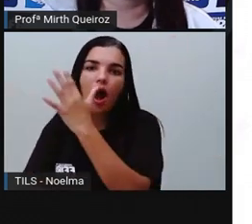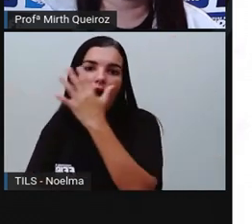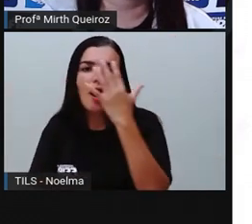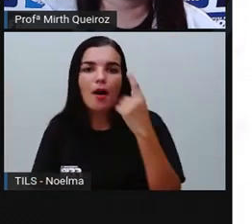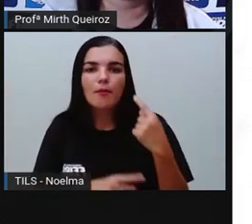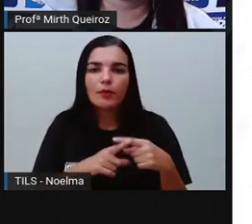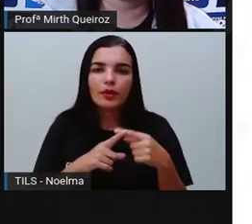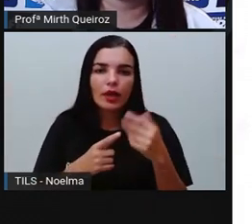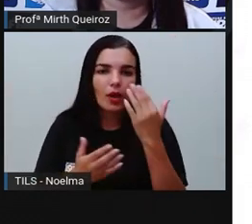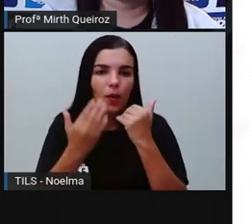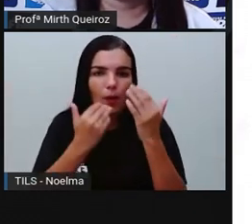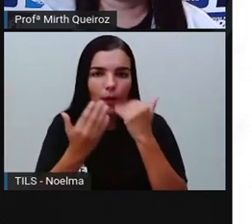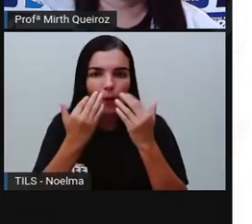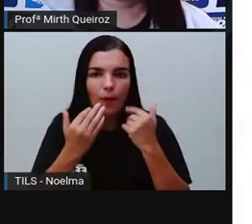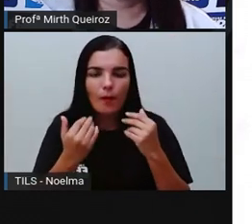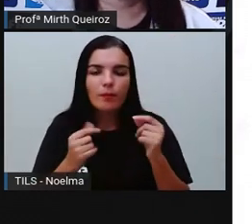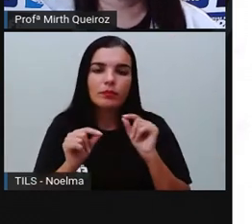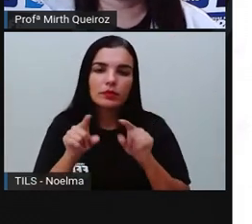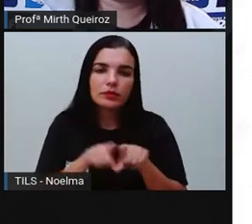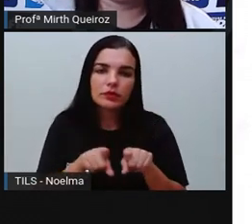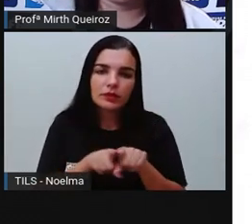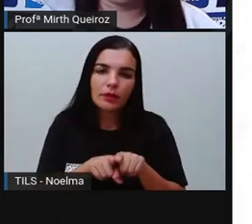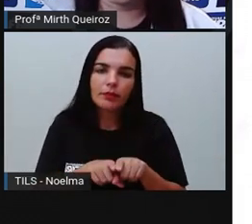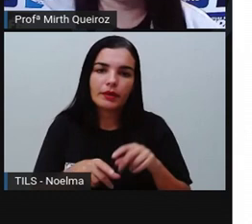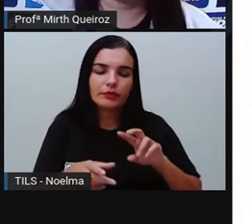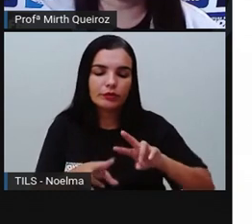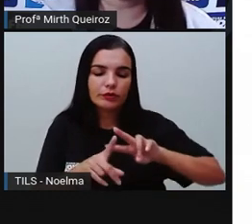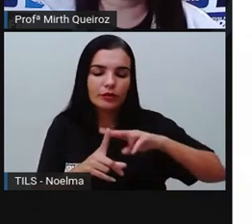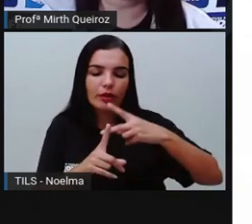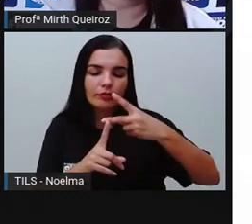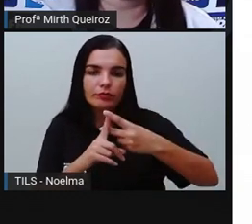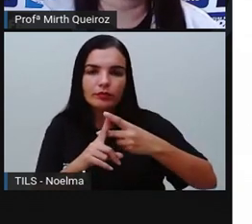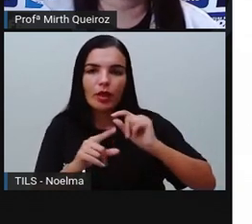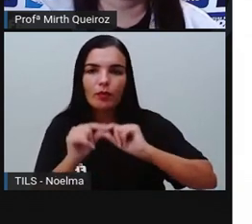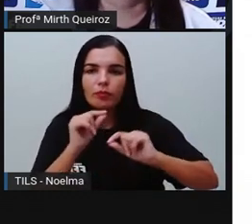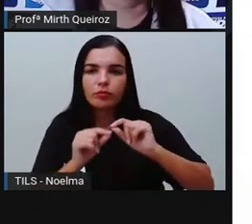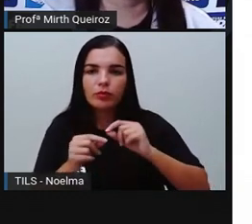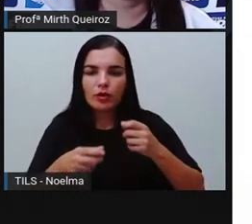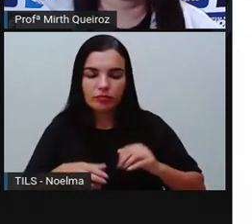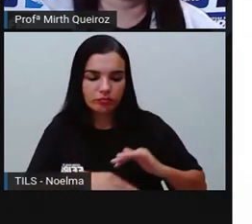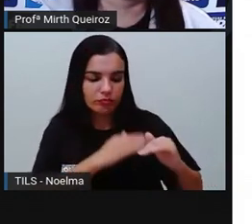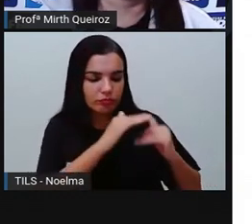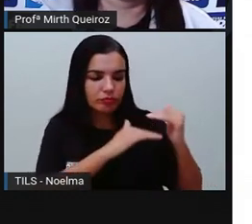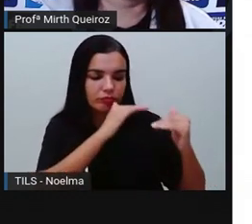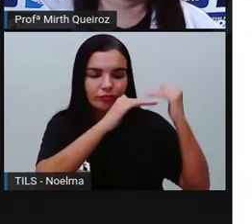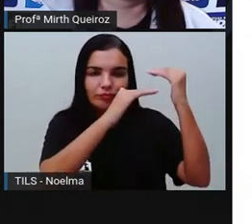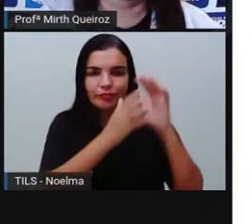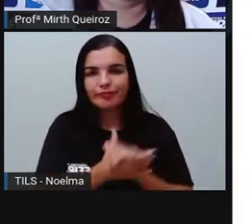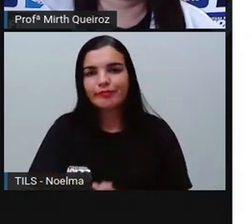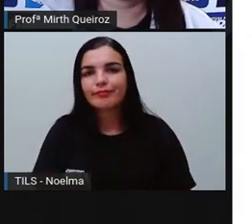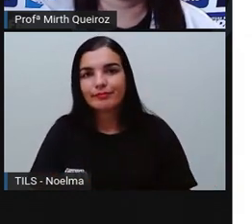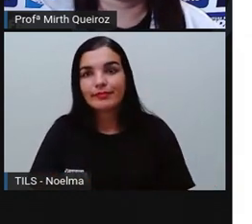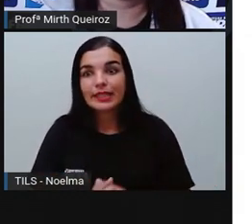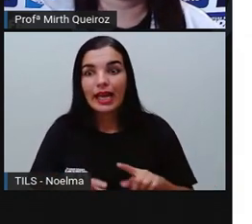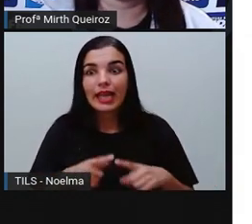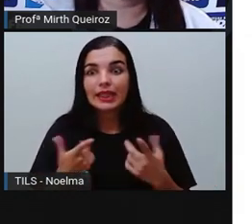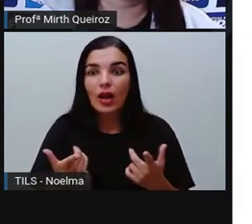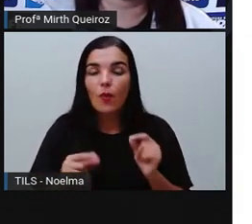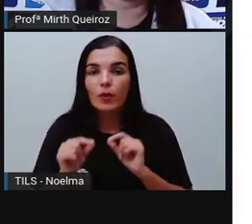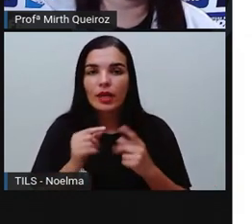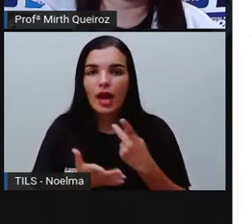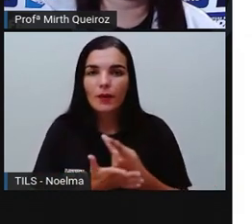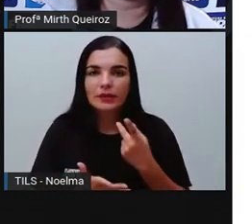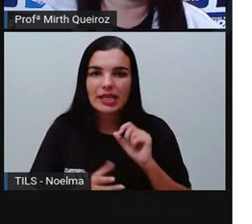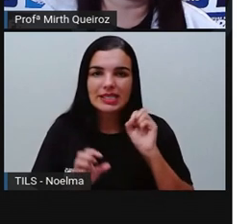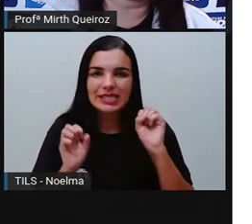consomem parte da planta, alterando o seu desenvolvimento. E o que que acontece quando há a proliferação de insetos dentro